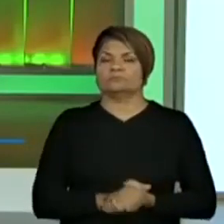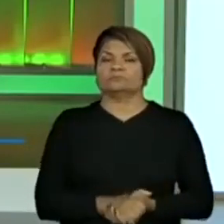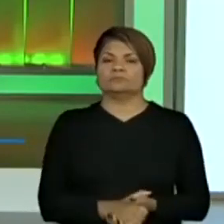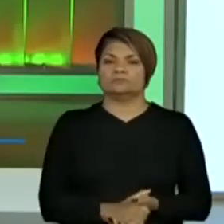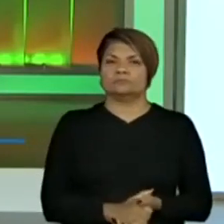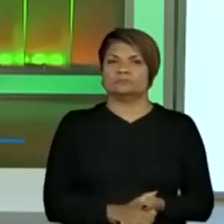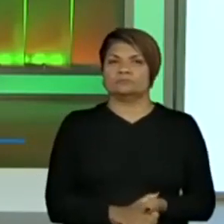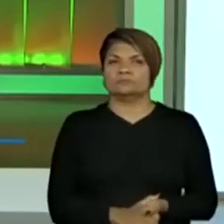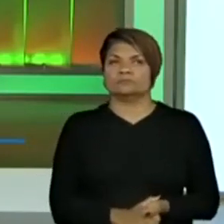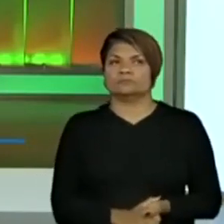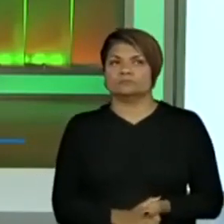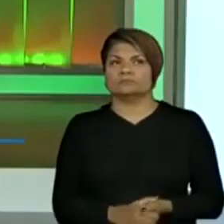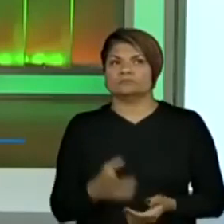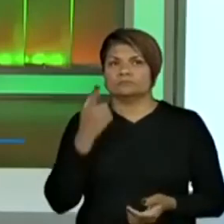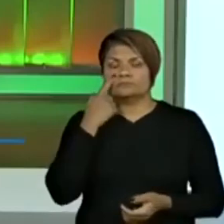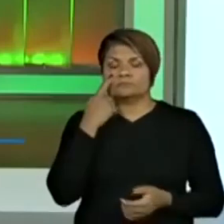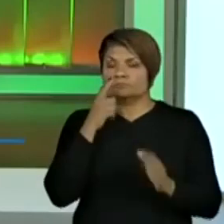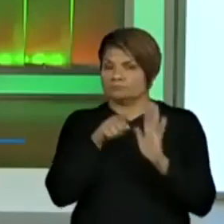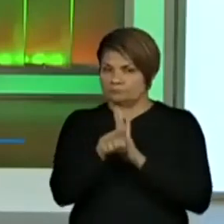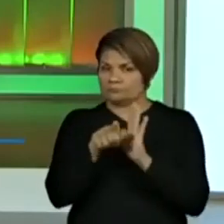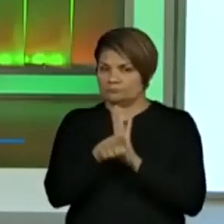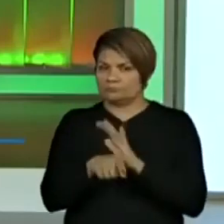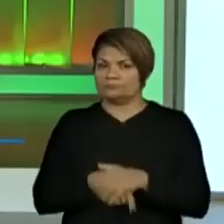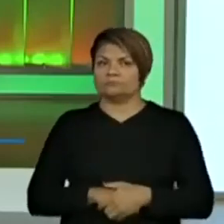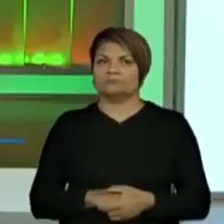continuar. Vamos ver se tem mais pergunta aí.